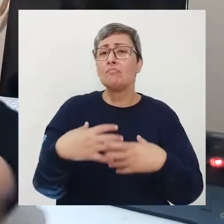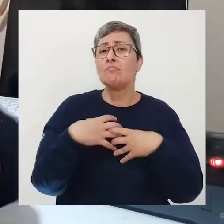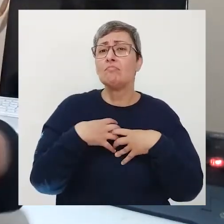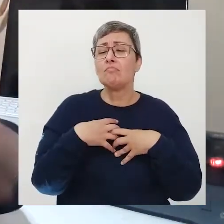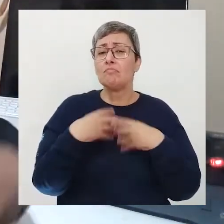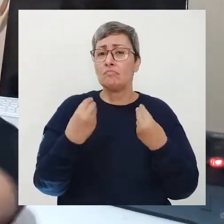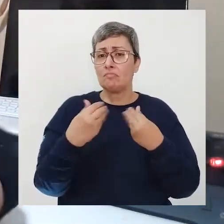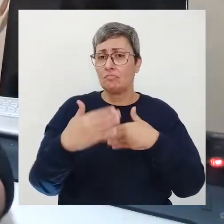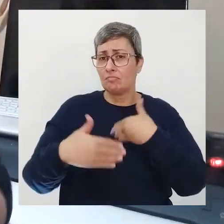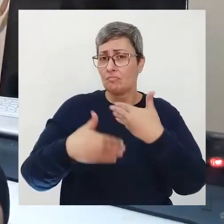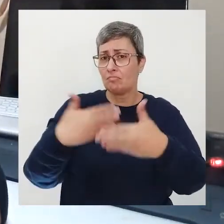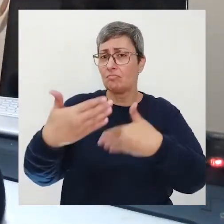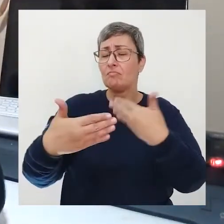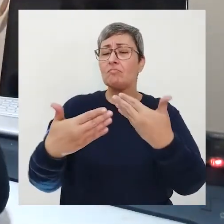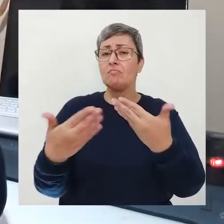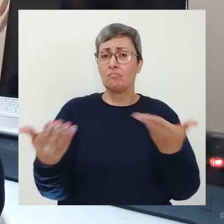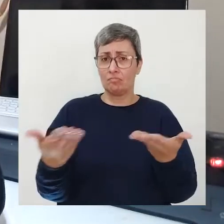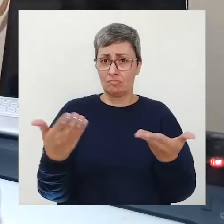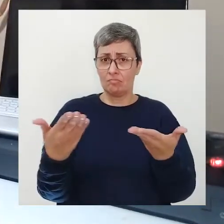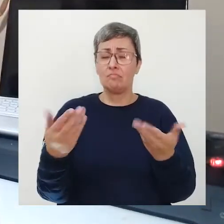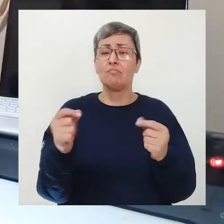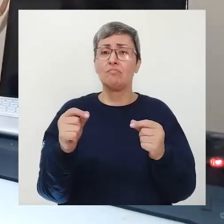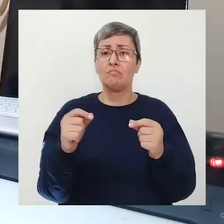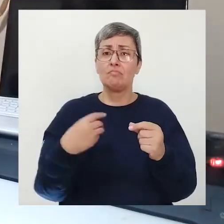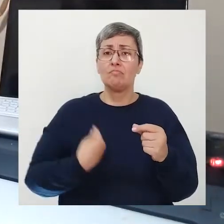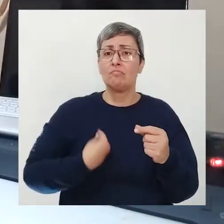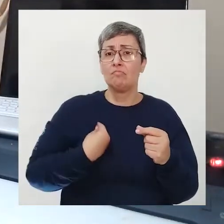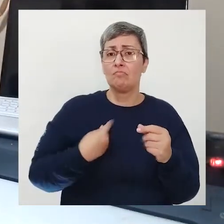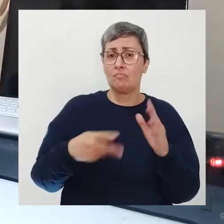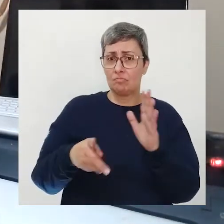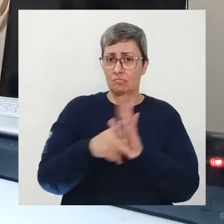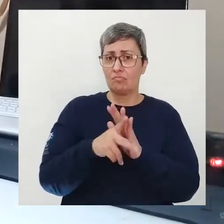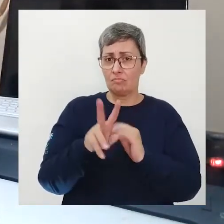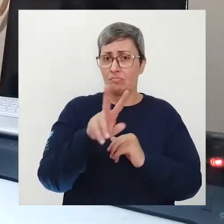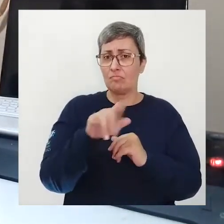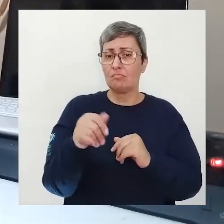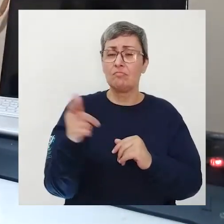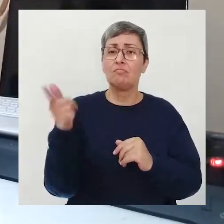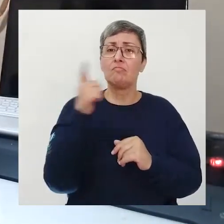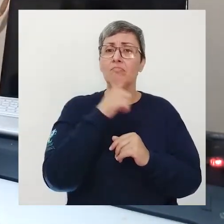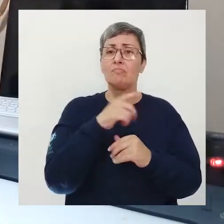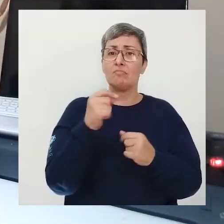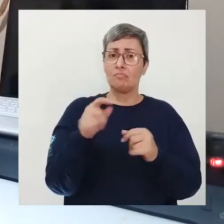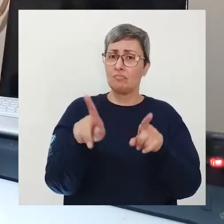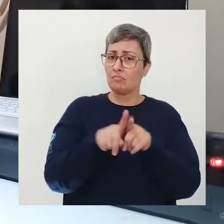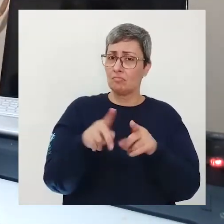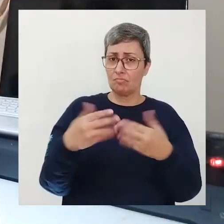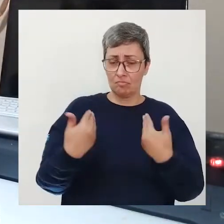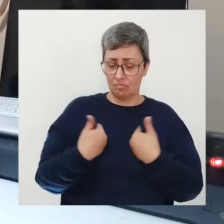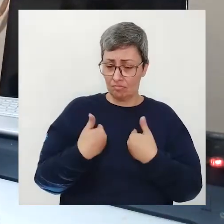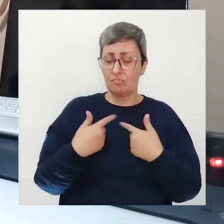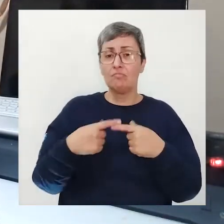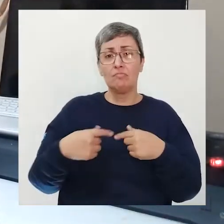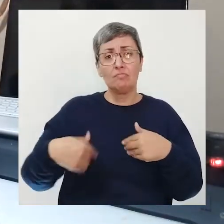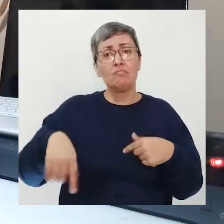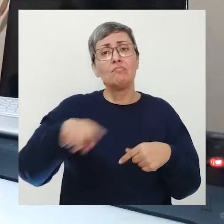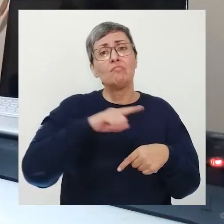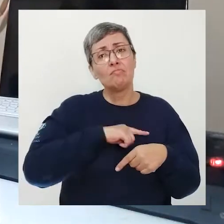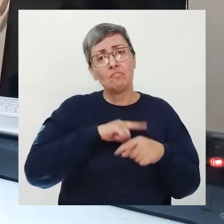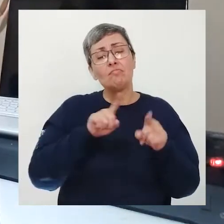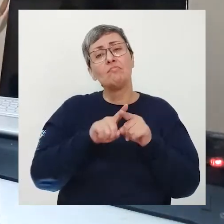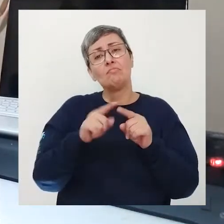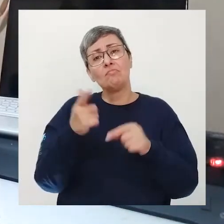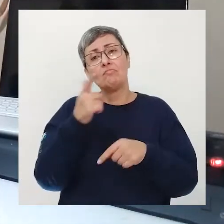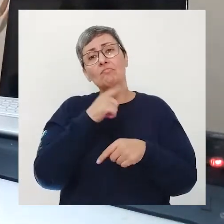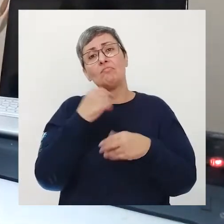que é o comum da vida eu sei que você vai conseguir assim como eu nós todos vamos conseguir atravessar essa